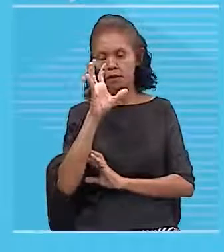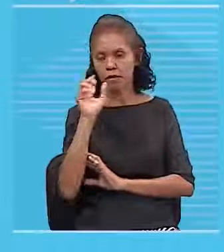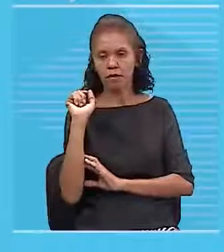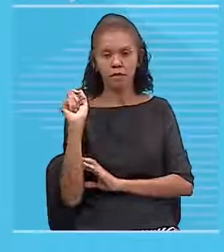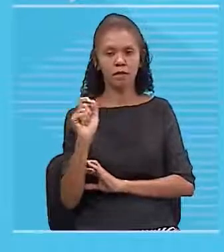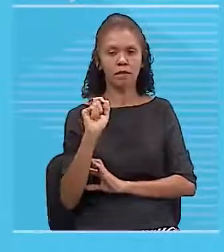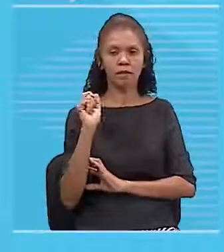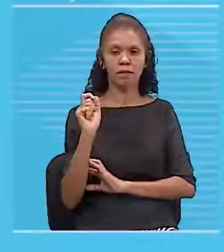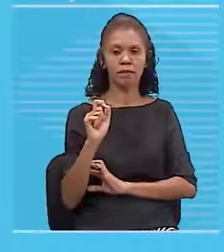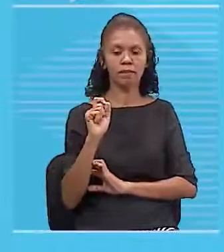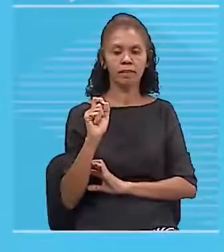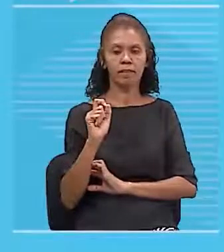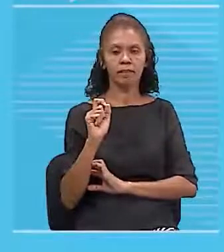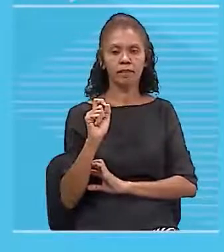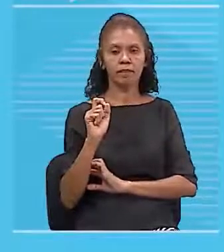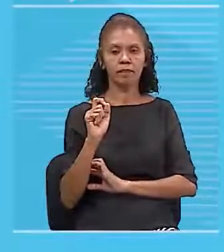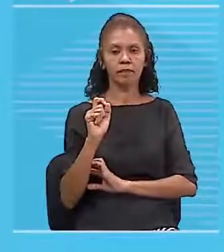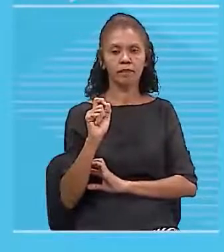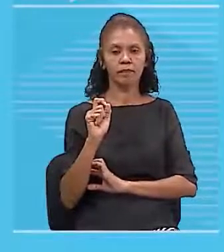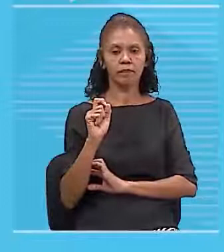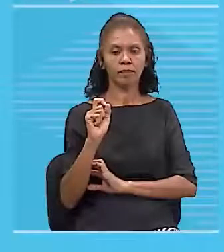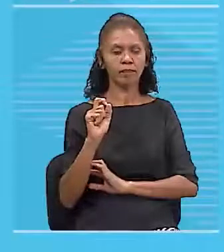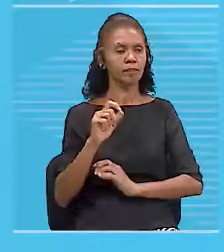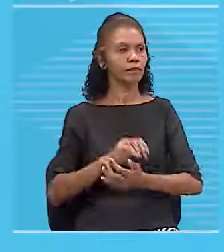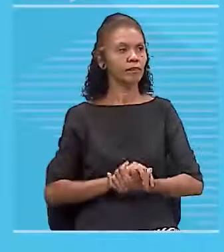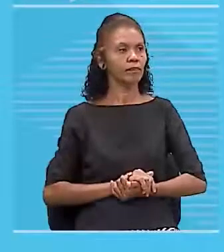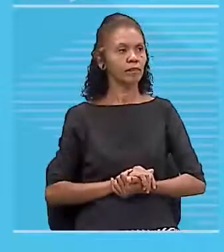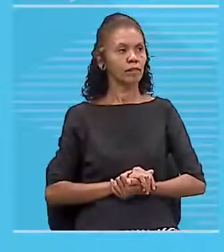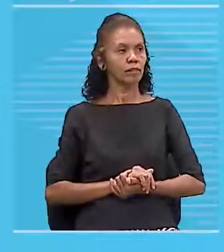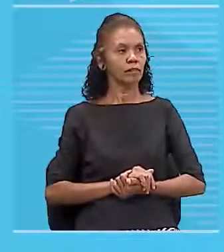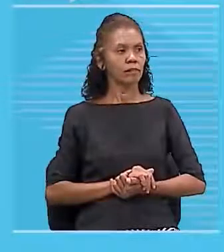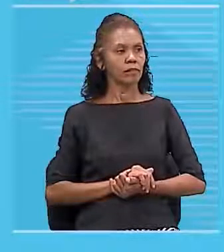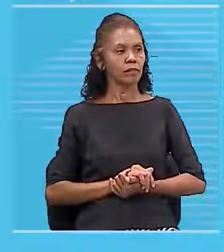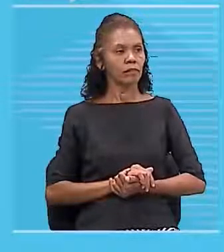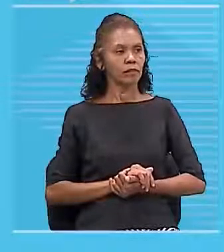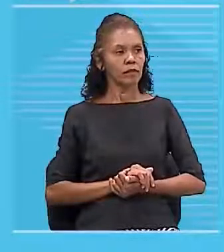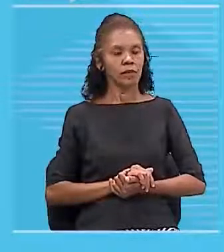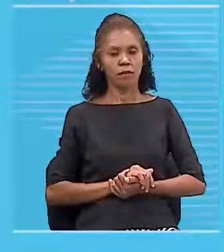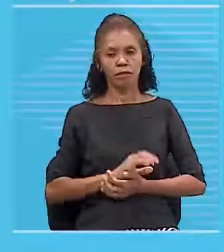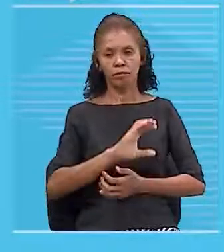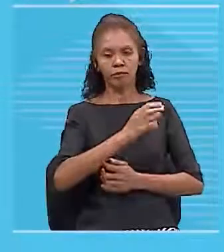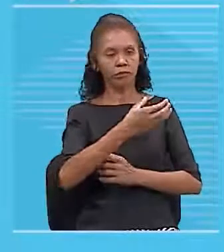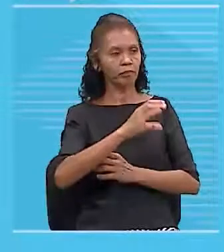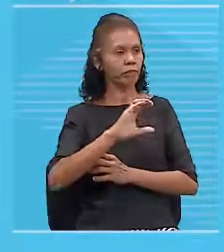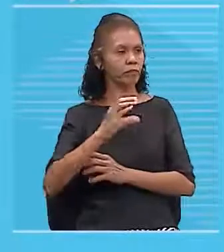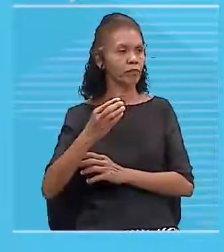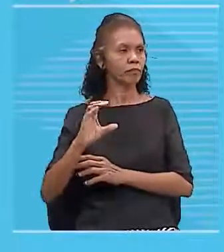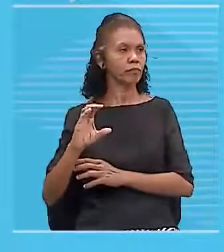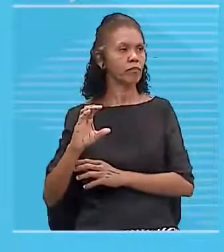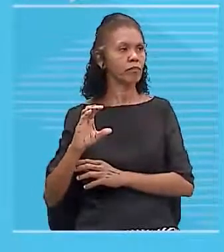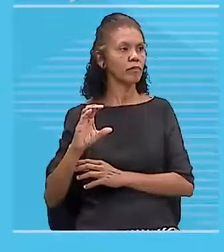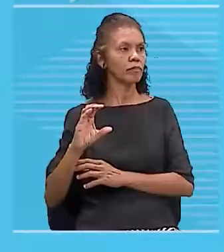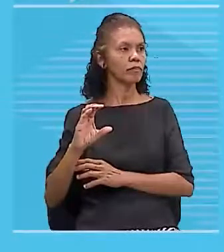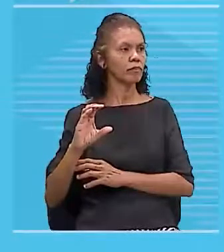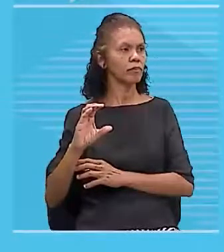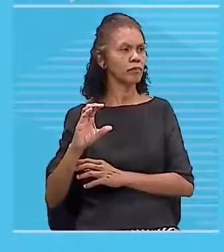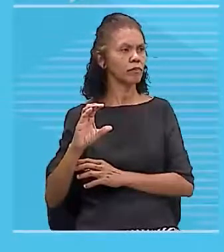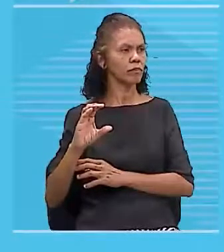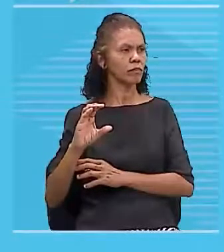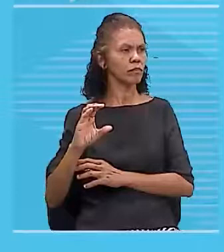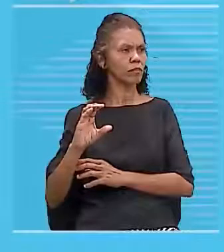seguinte, na presença de corrente elétrica em um